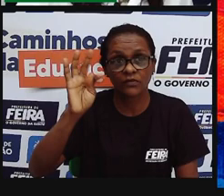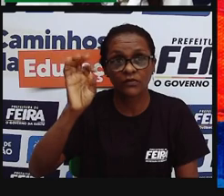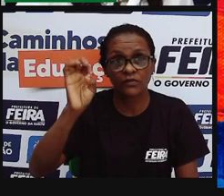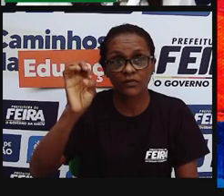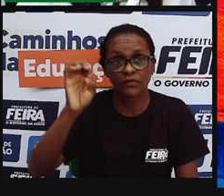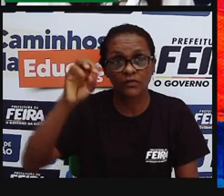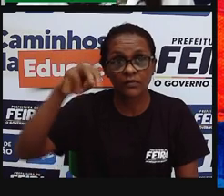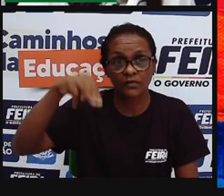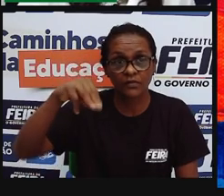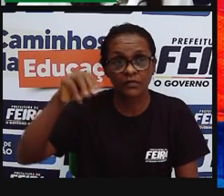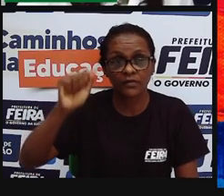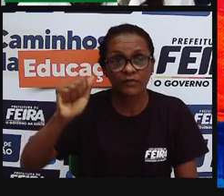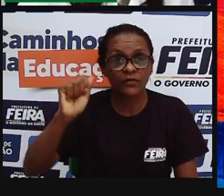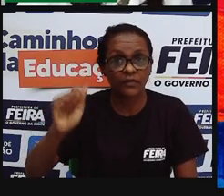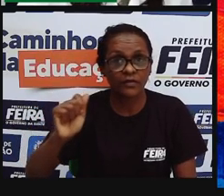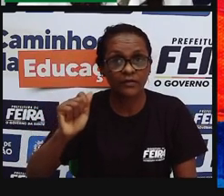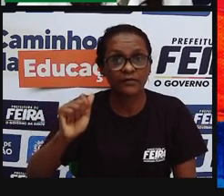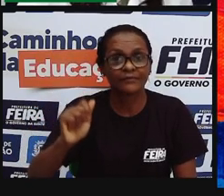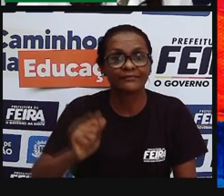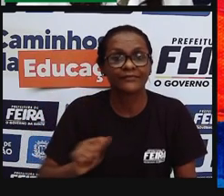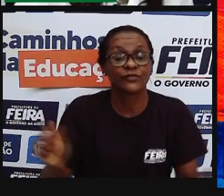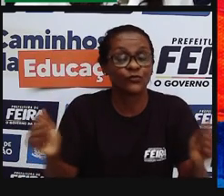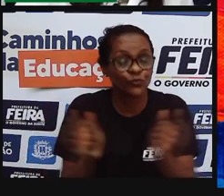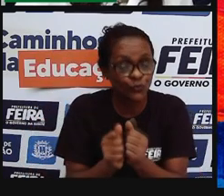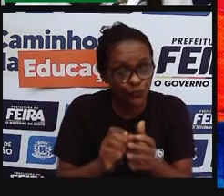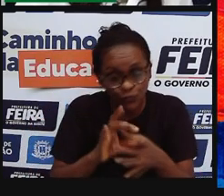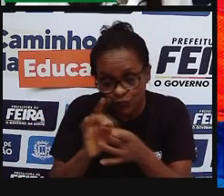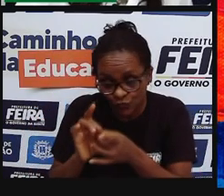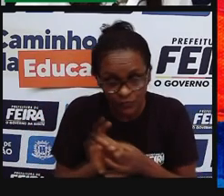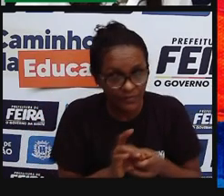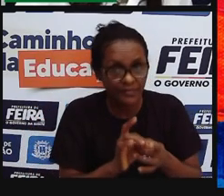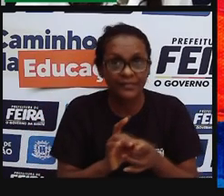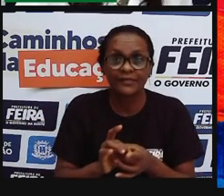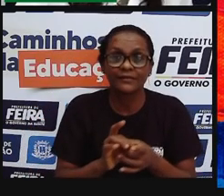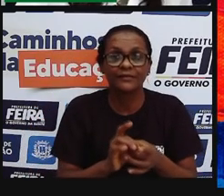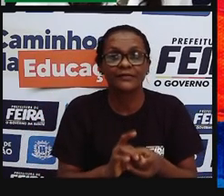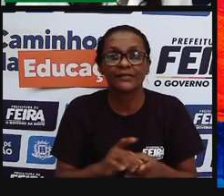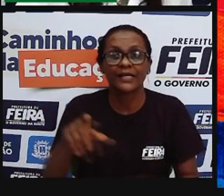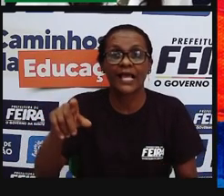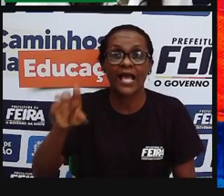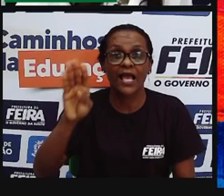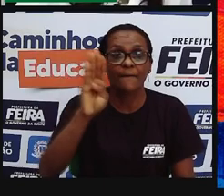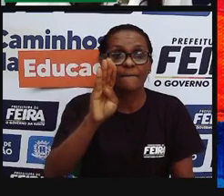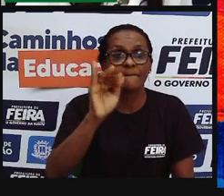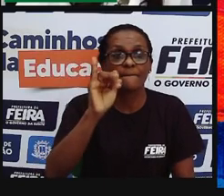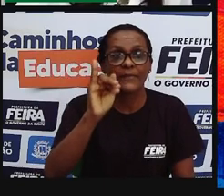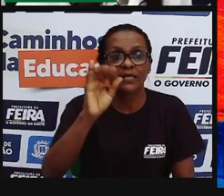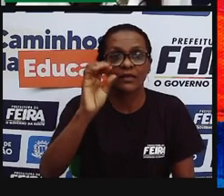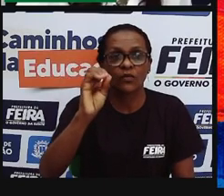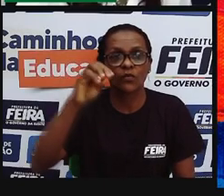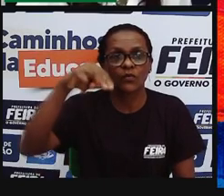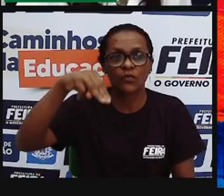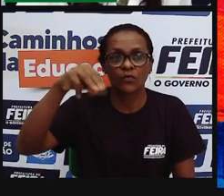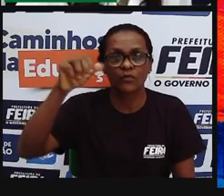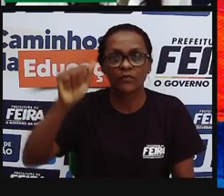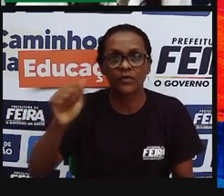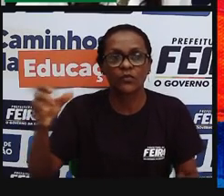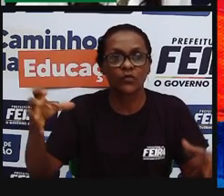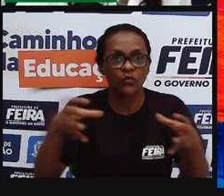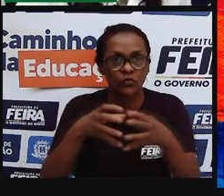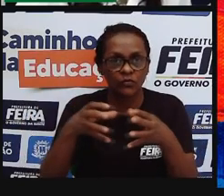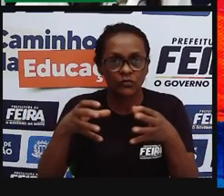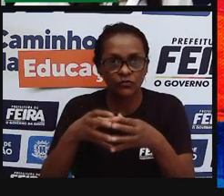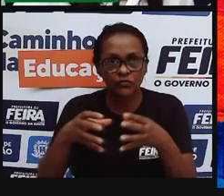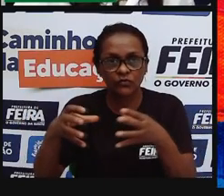biomas, então, como um conjunto de ecossistemas, só que um conjunto de ecossistemas, um conjunto de vida vegetal e animal,